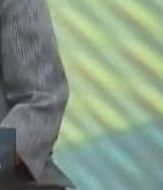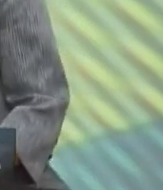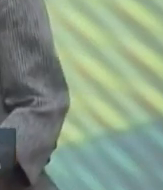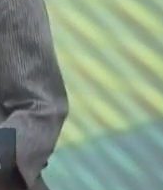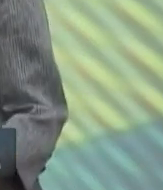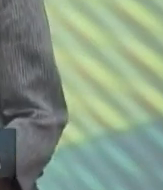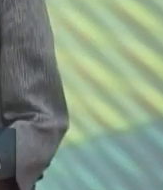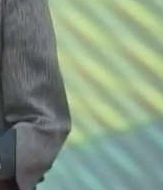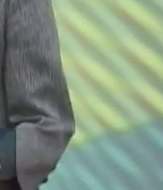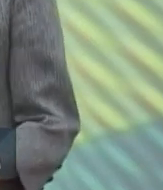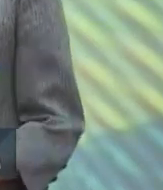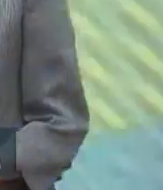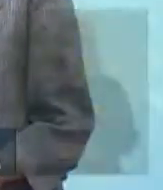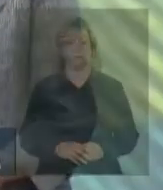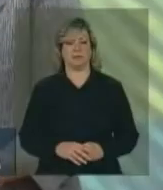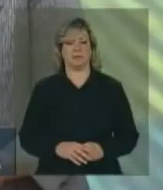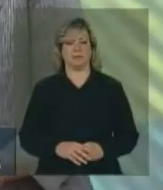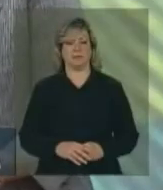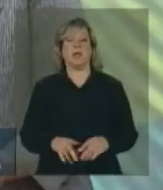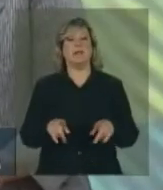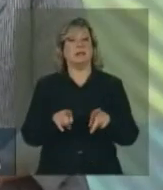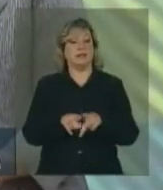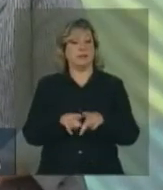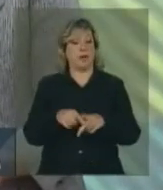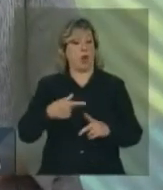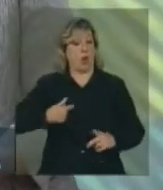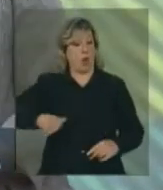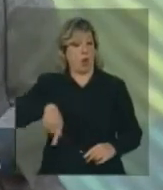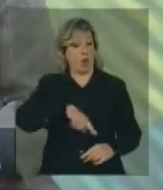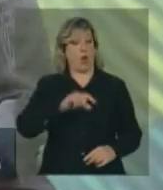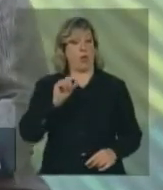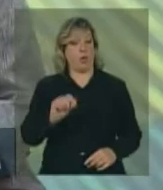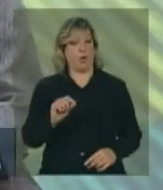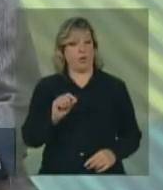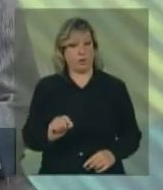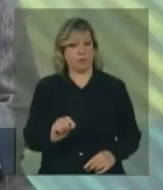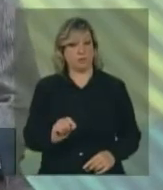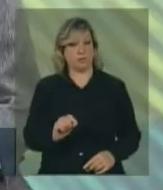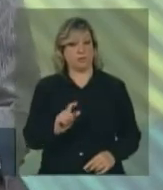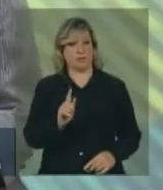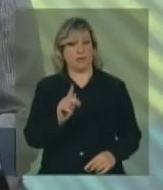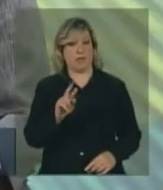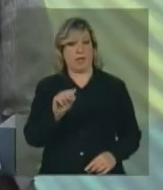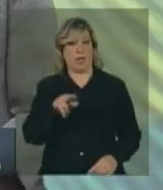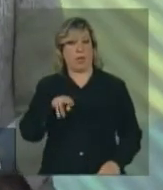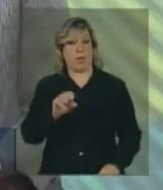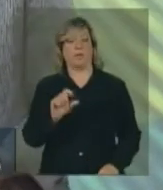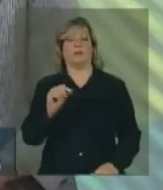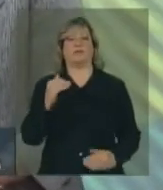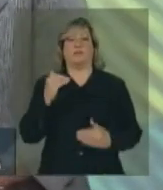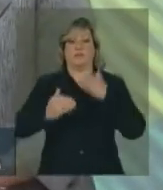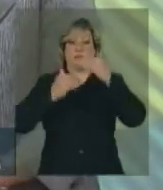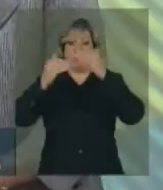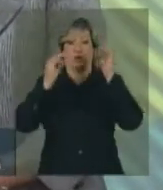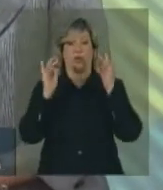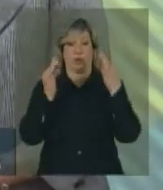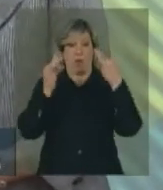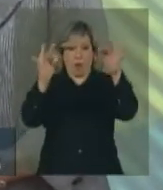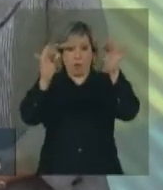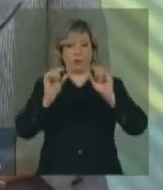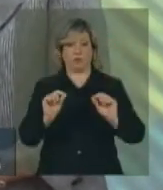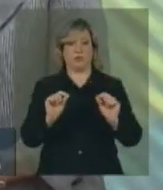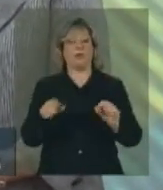E os nossos respectivos graus de desenvolvimento tecnológico